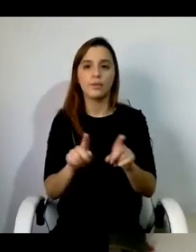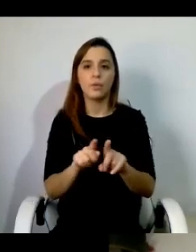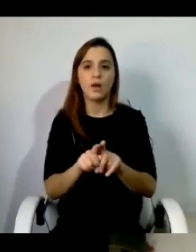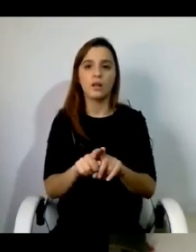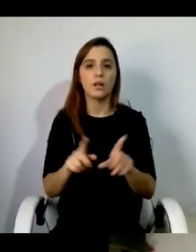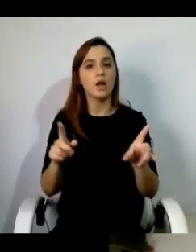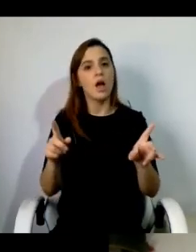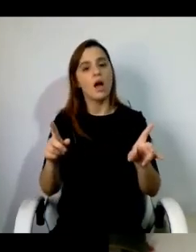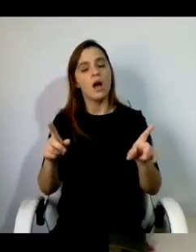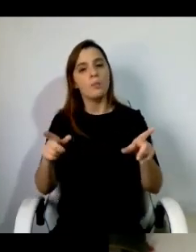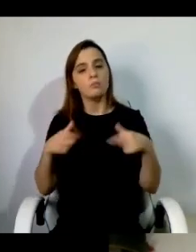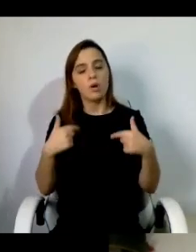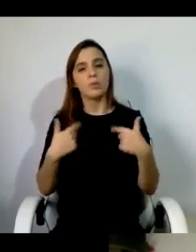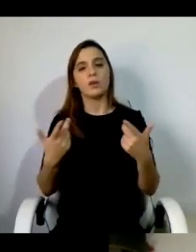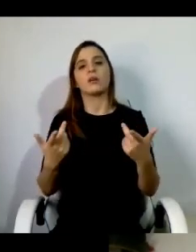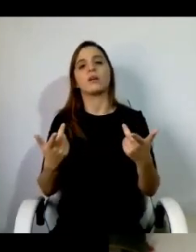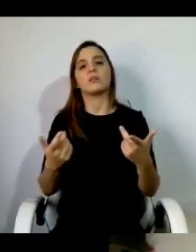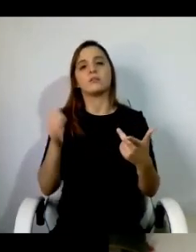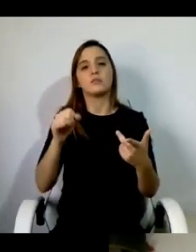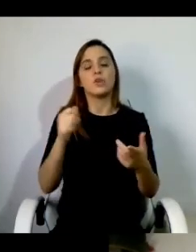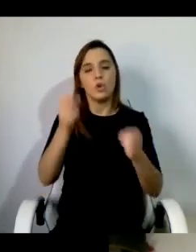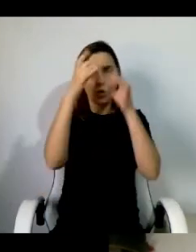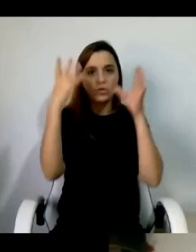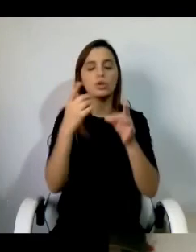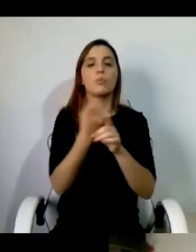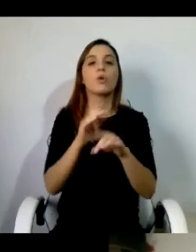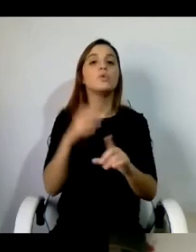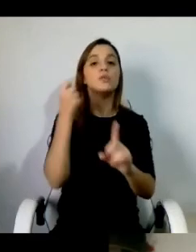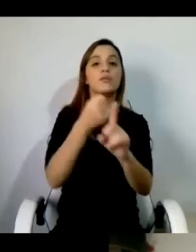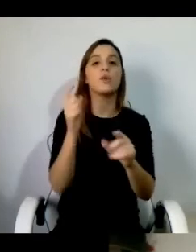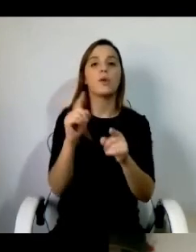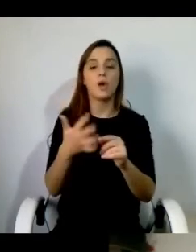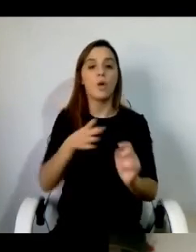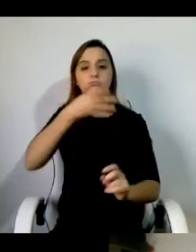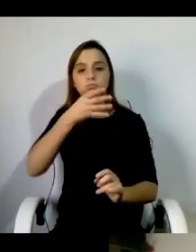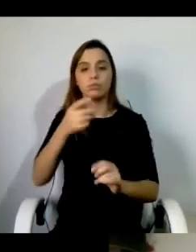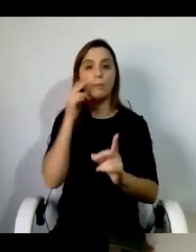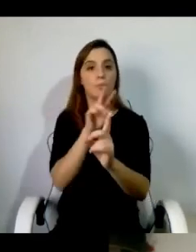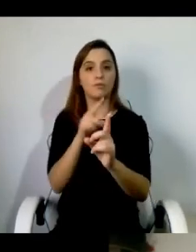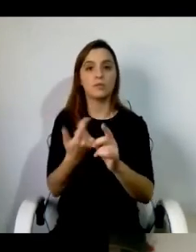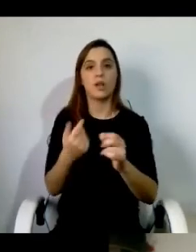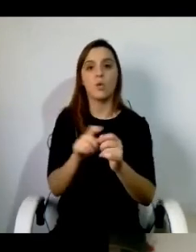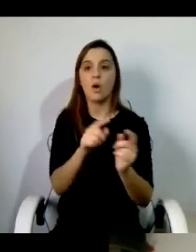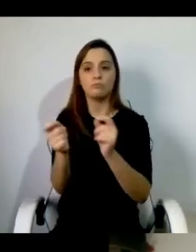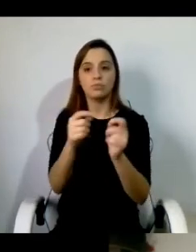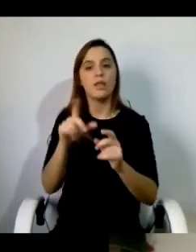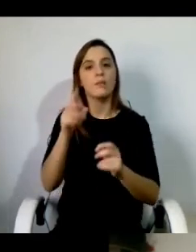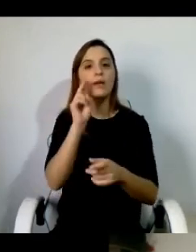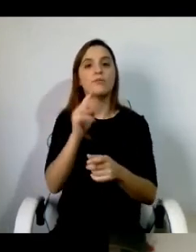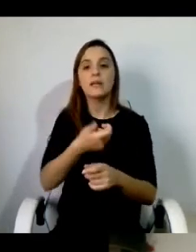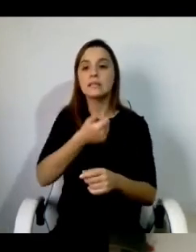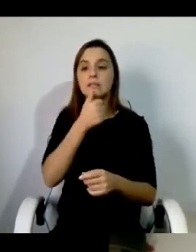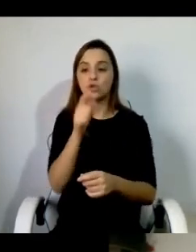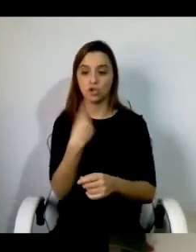coisas e vamos chegar a conclusões comuns o desafio é confrontar argumentos e pontos de vista sobretudo observar os impactos reais das decisões que tomamos